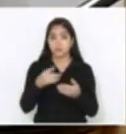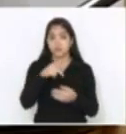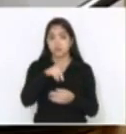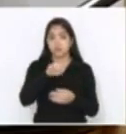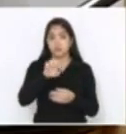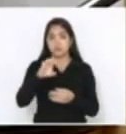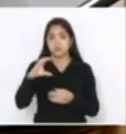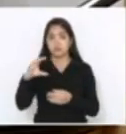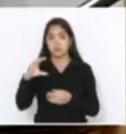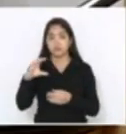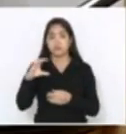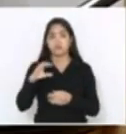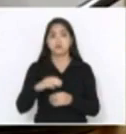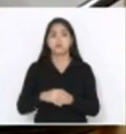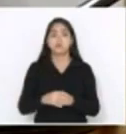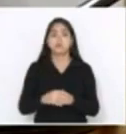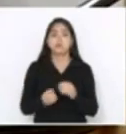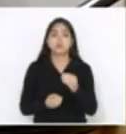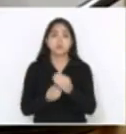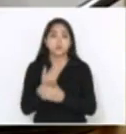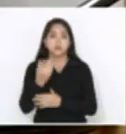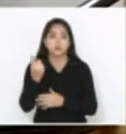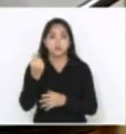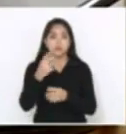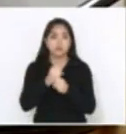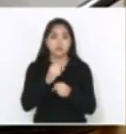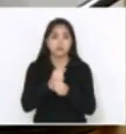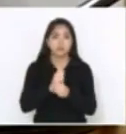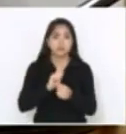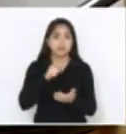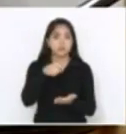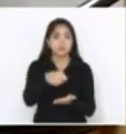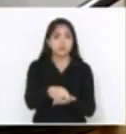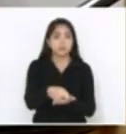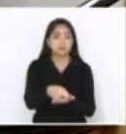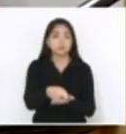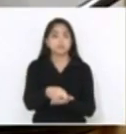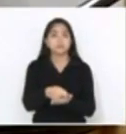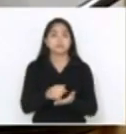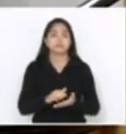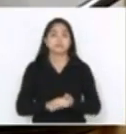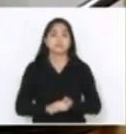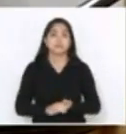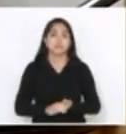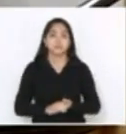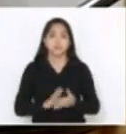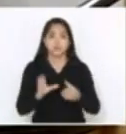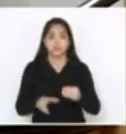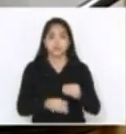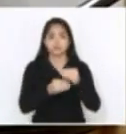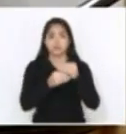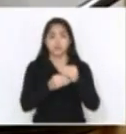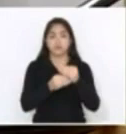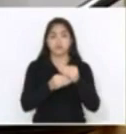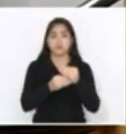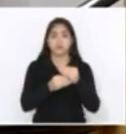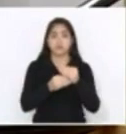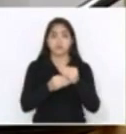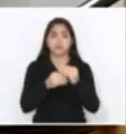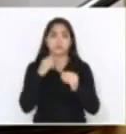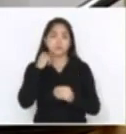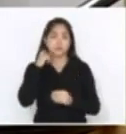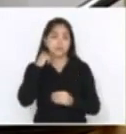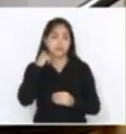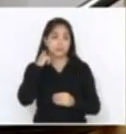que cria o orçamento impositivo para as emendas parlamentares. E logo